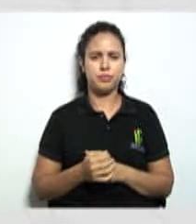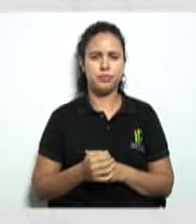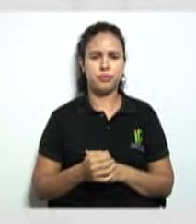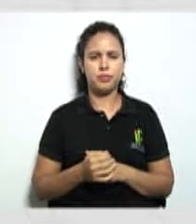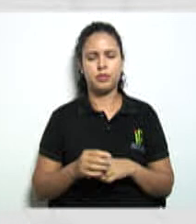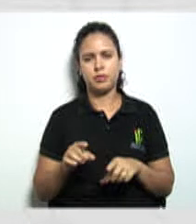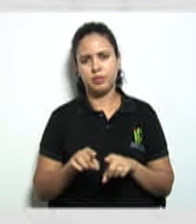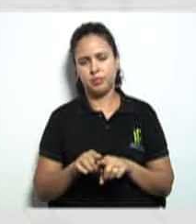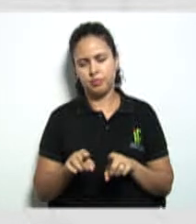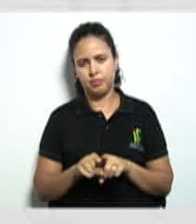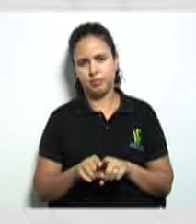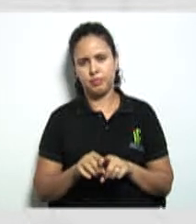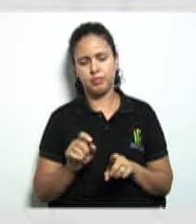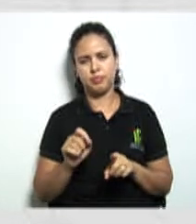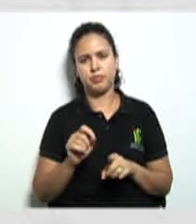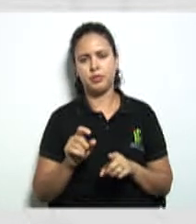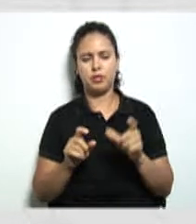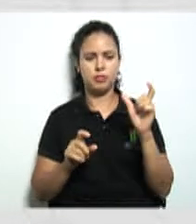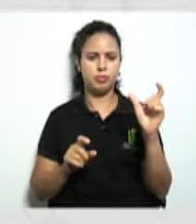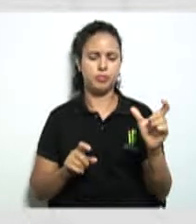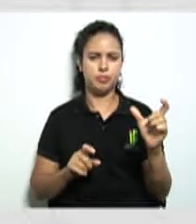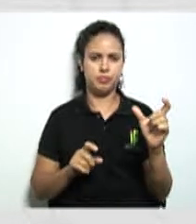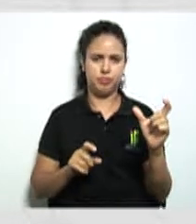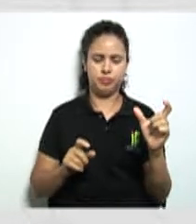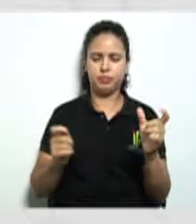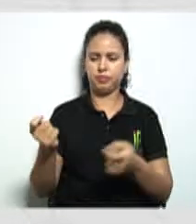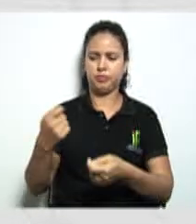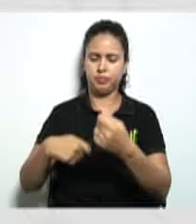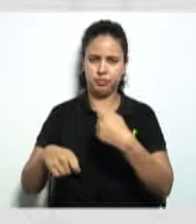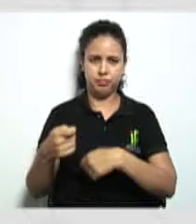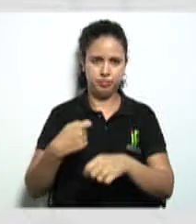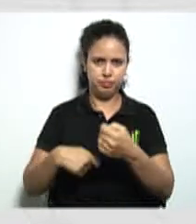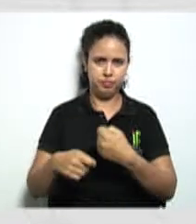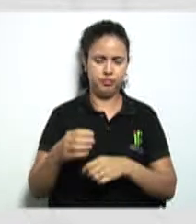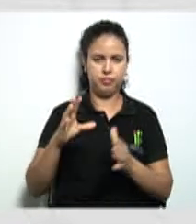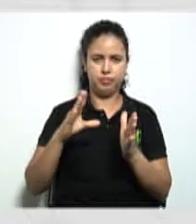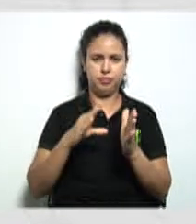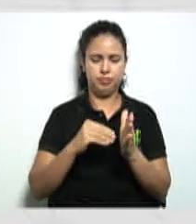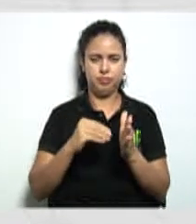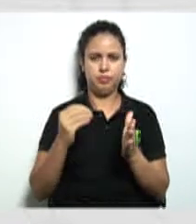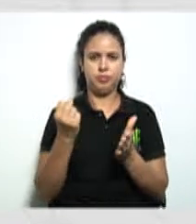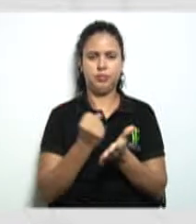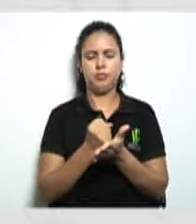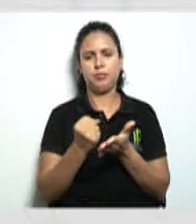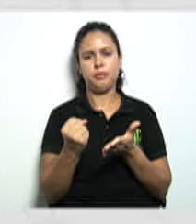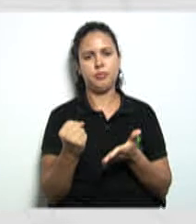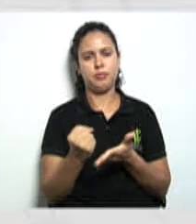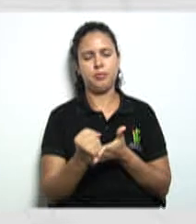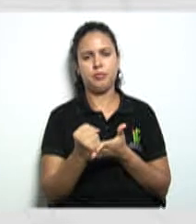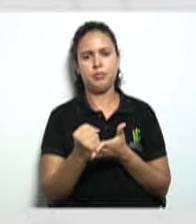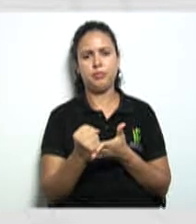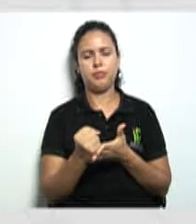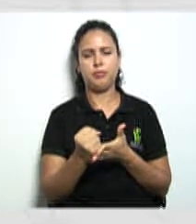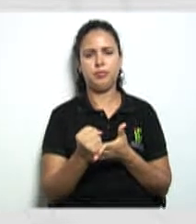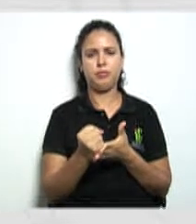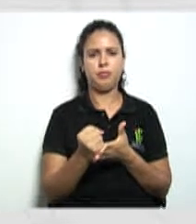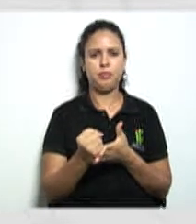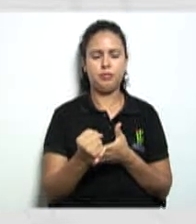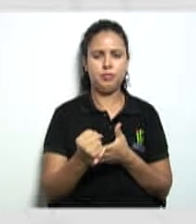perdão a carteira profissional que é aquela carteira que é onde o contador vai estar lá registrado na na